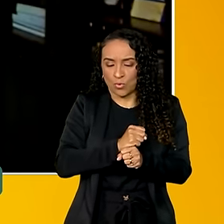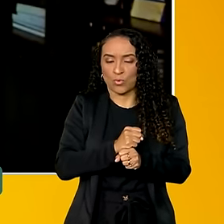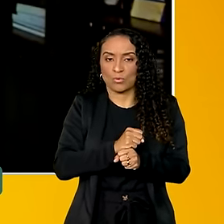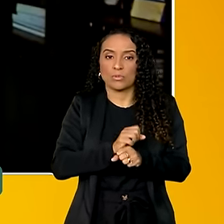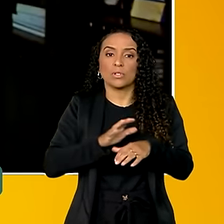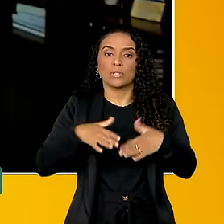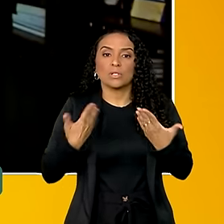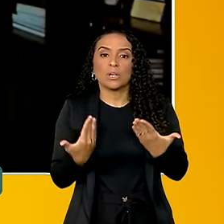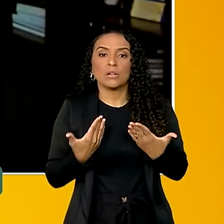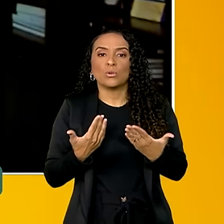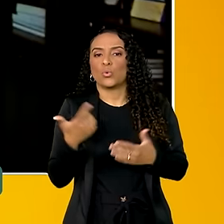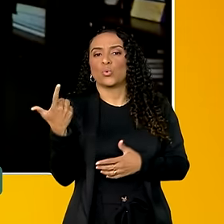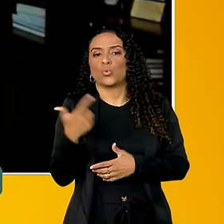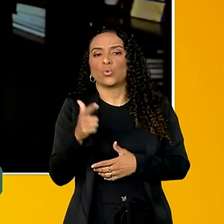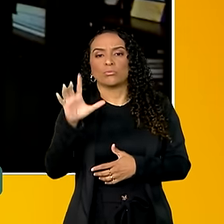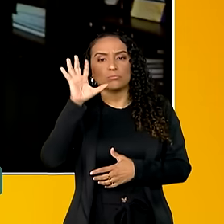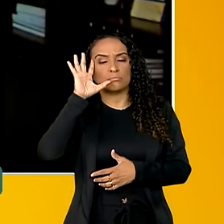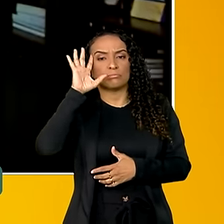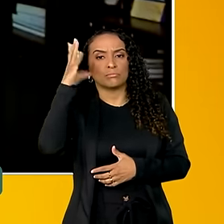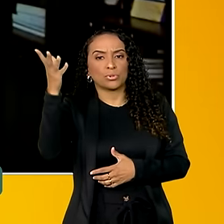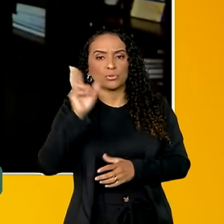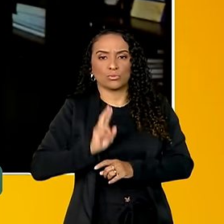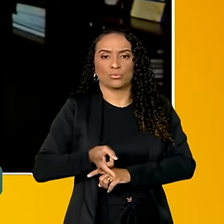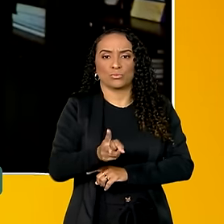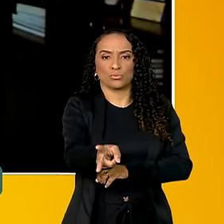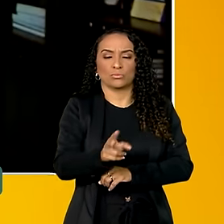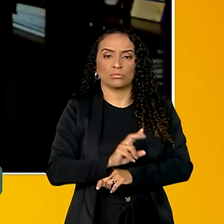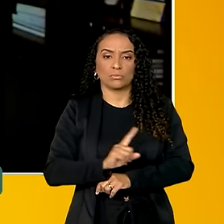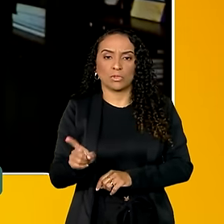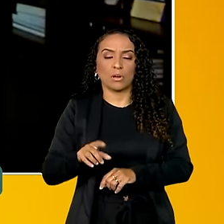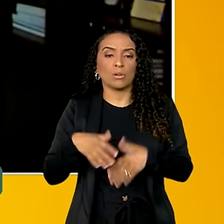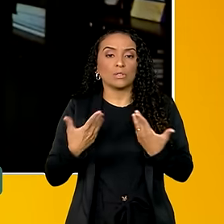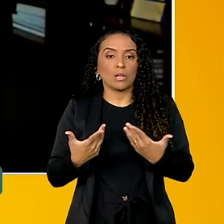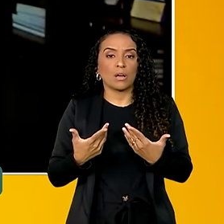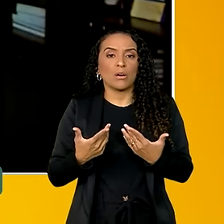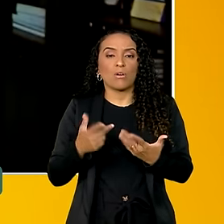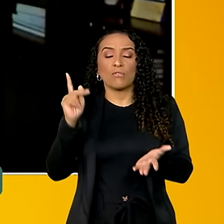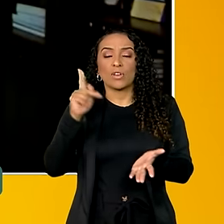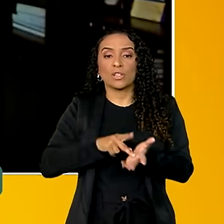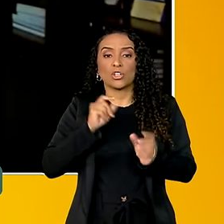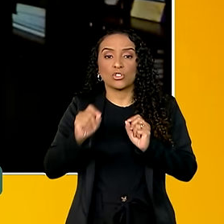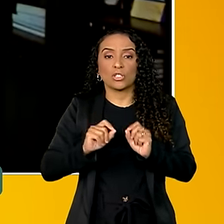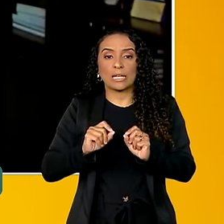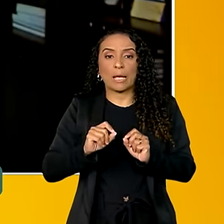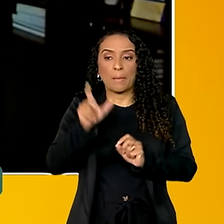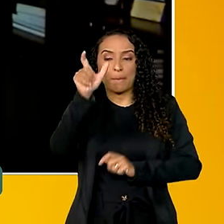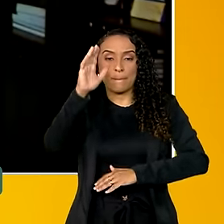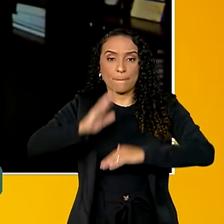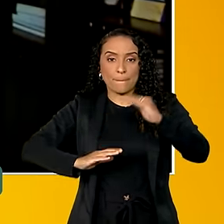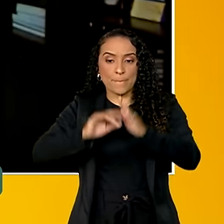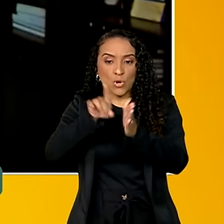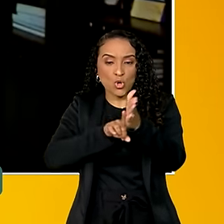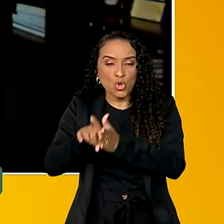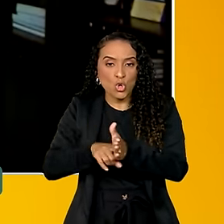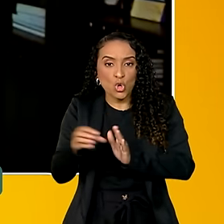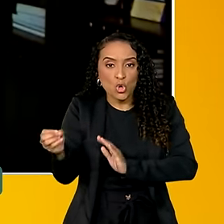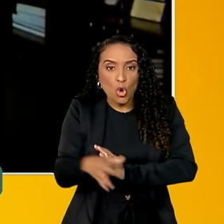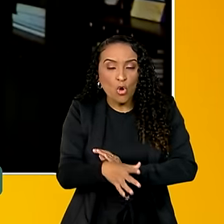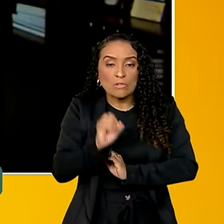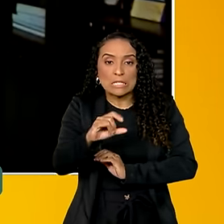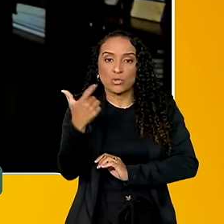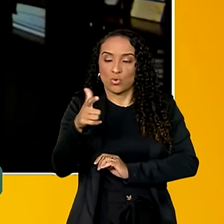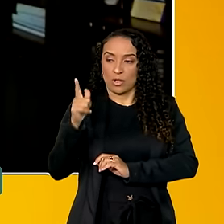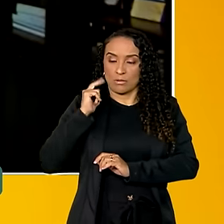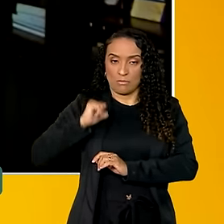Então, não haverá solução de continuidade. O nós esperamos, na verdade, é que novos pesquisadores, que não têm